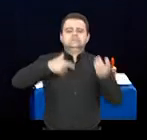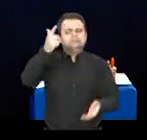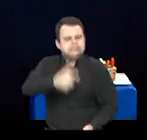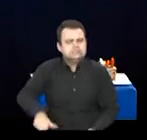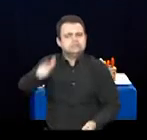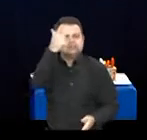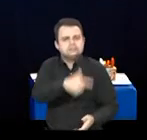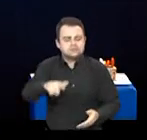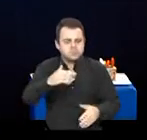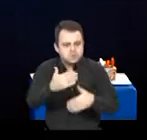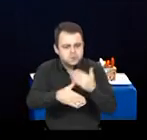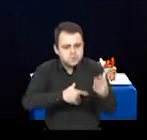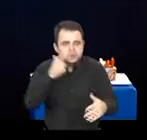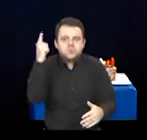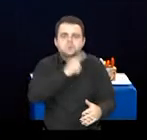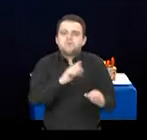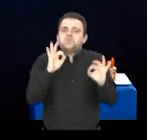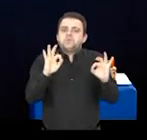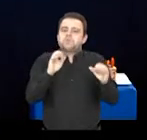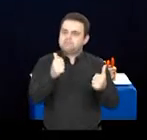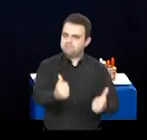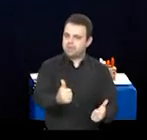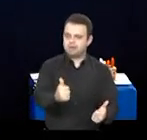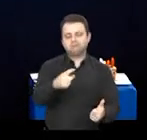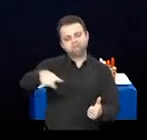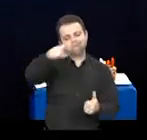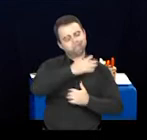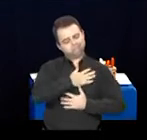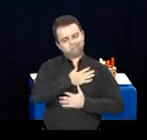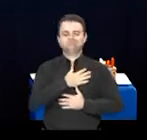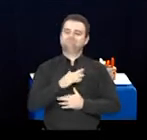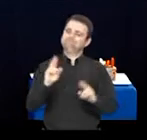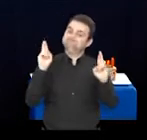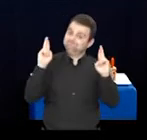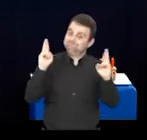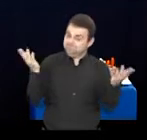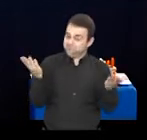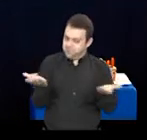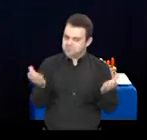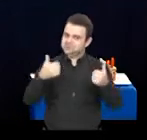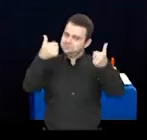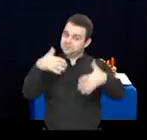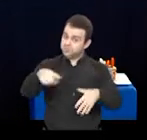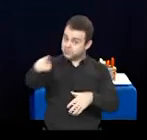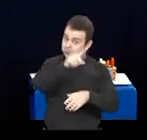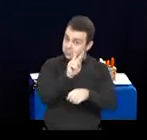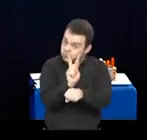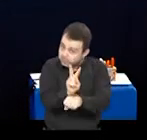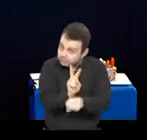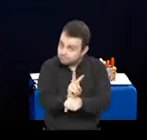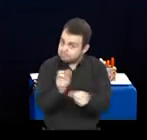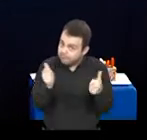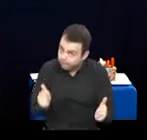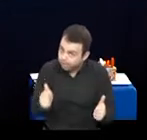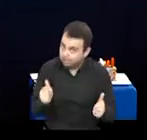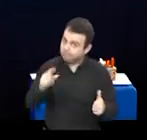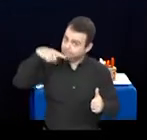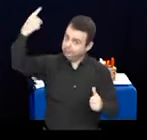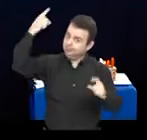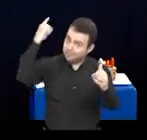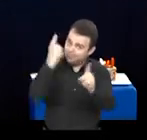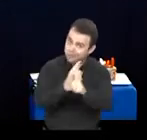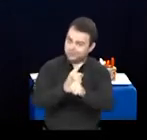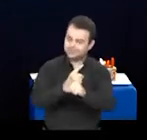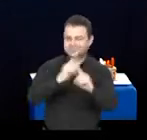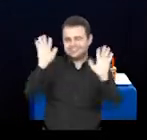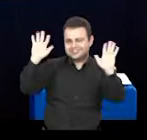vezes até conseguir um resultado interessante. Espero que vocês tenham gostado da proposta de hoje. Se cuidem, fiquem bem e